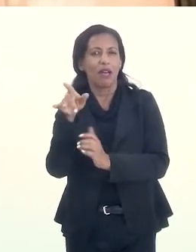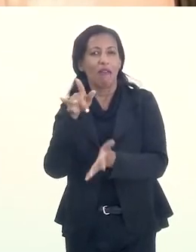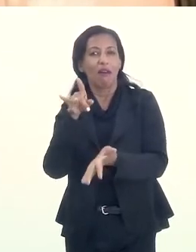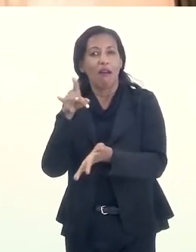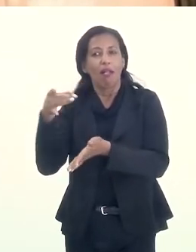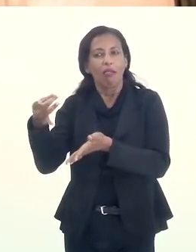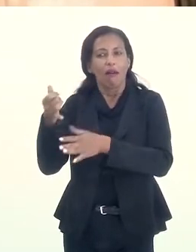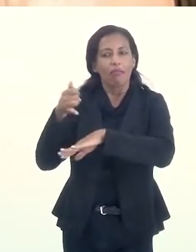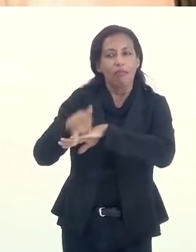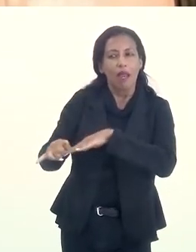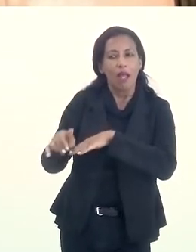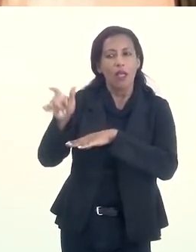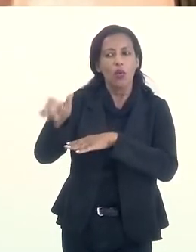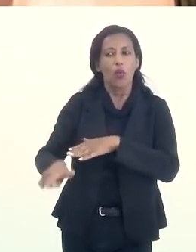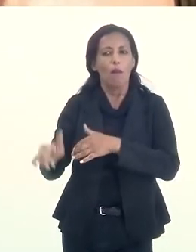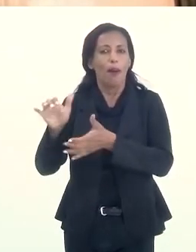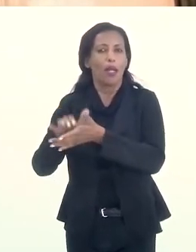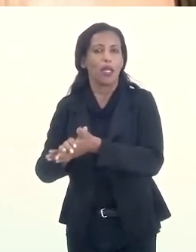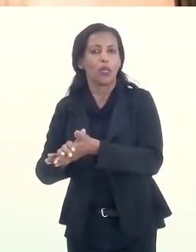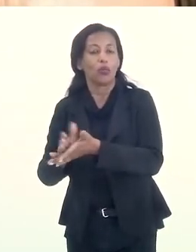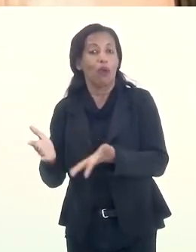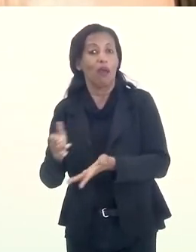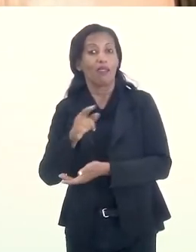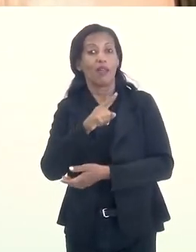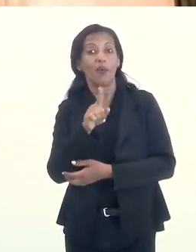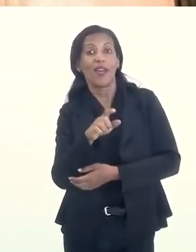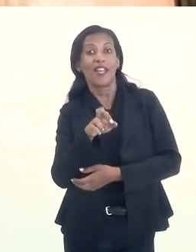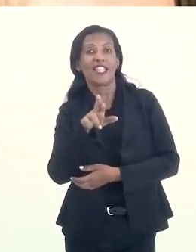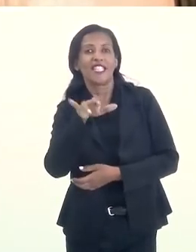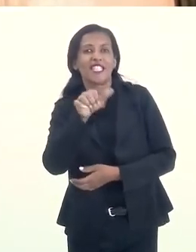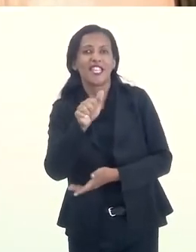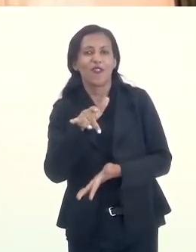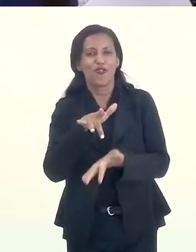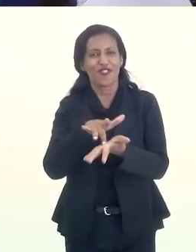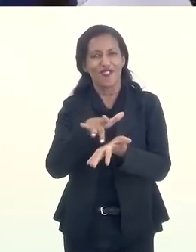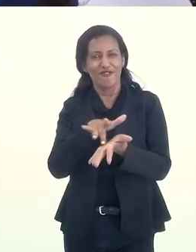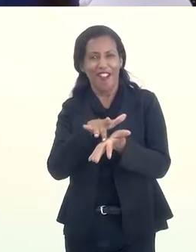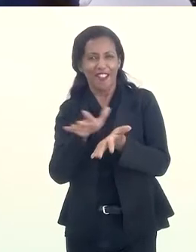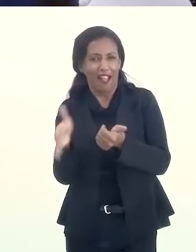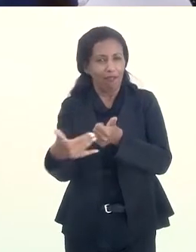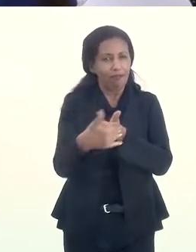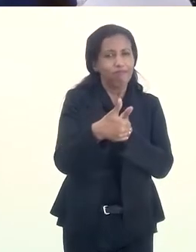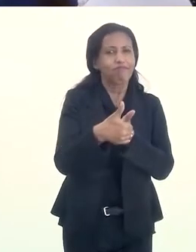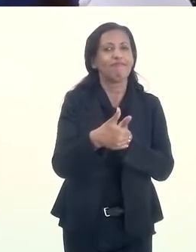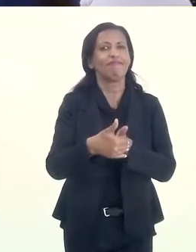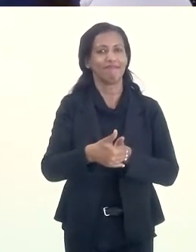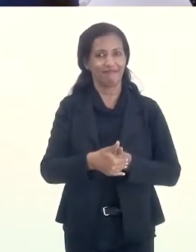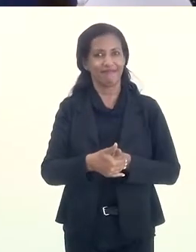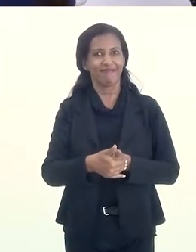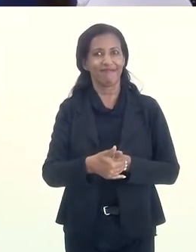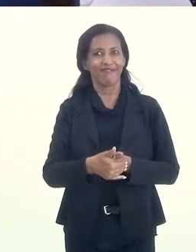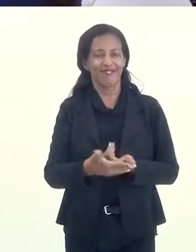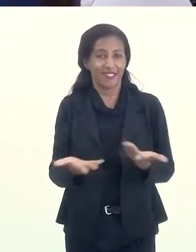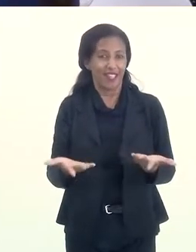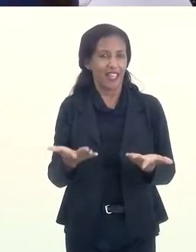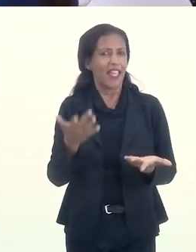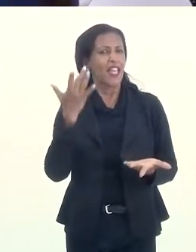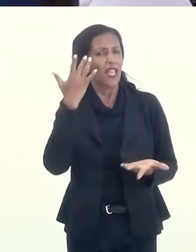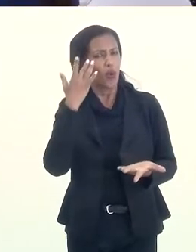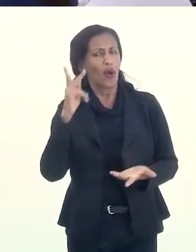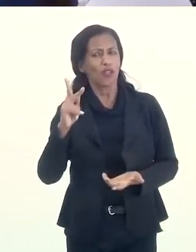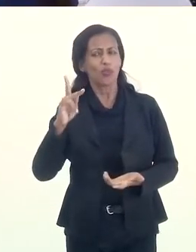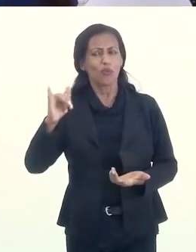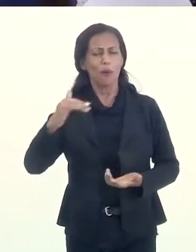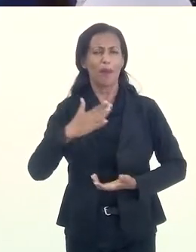traindo o marido. Porque não era o marido, era Zeus disfarçado de anfitrião. Aham. Então você acha que